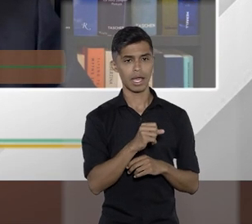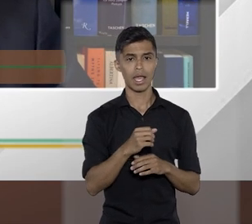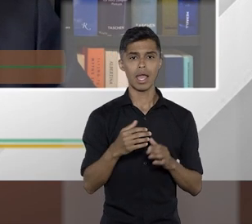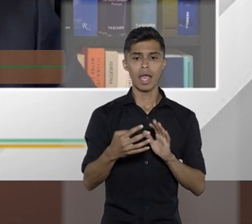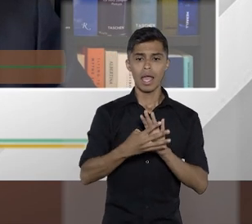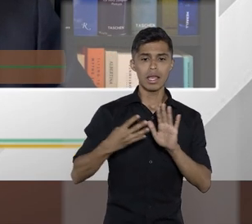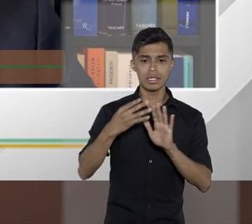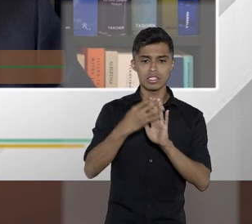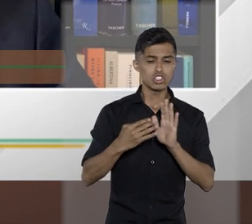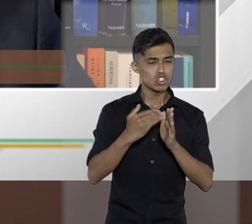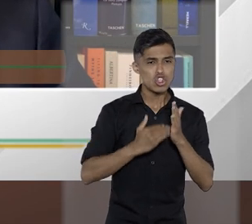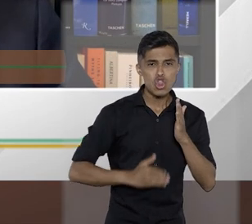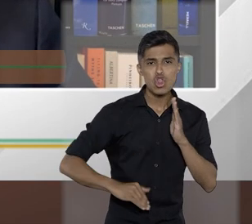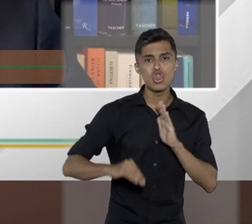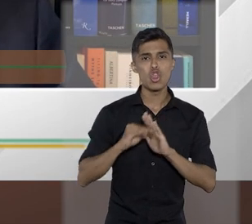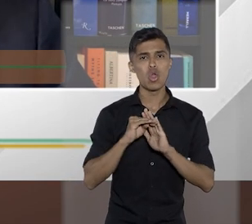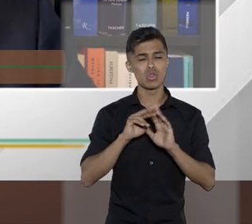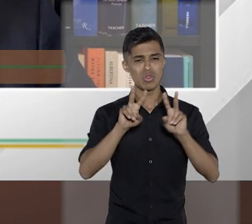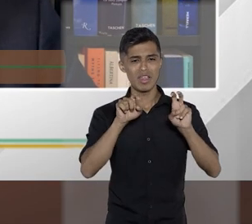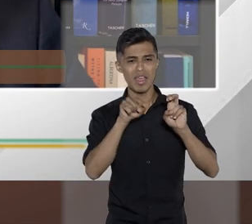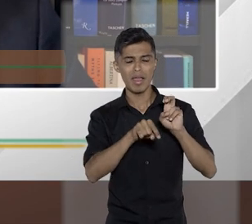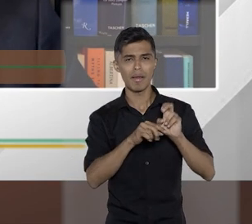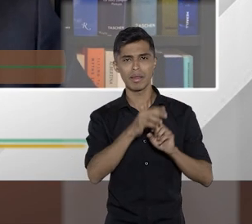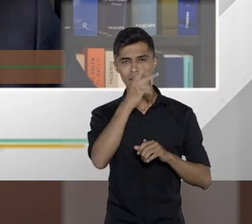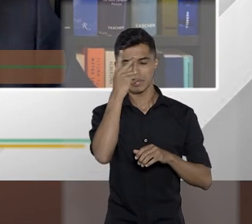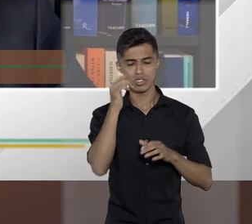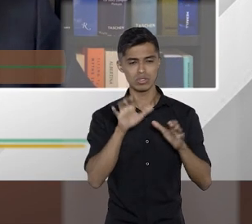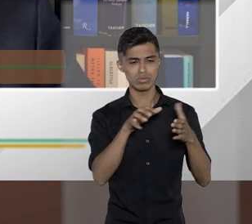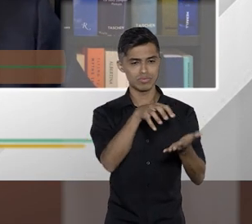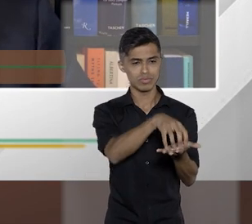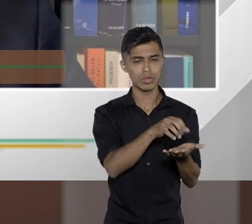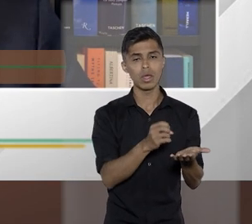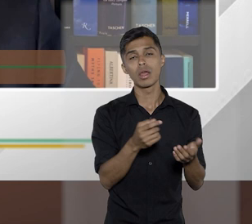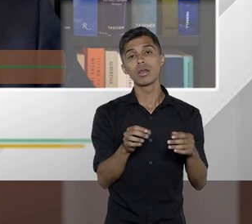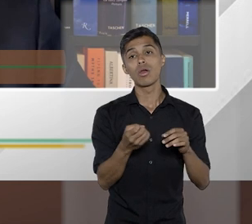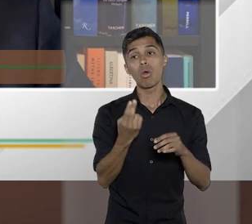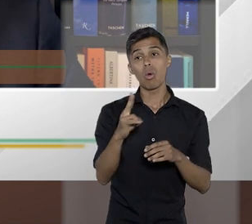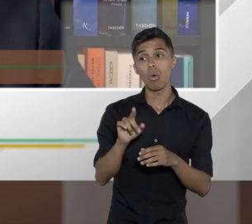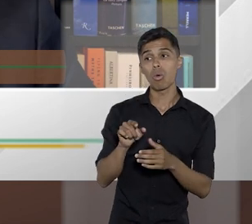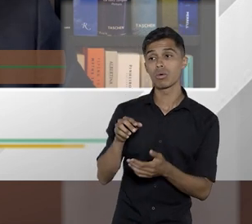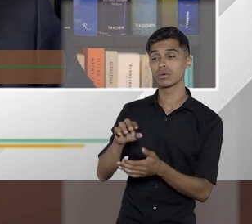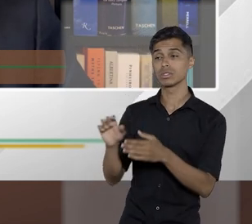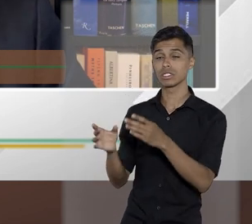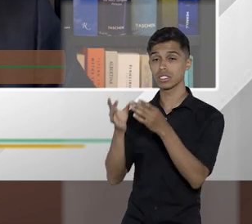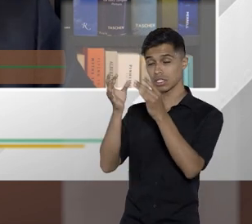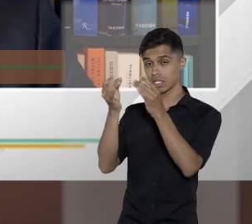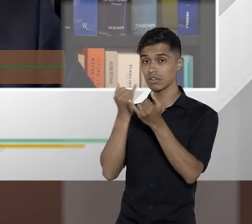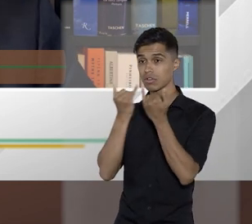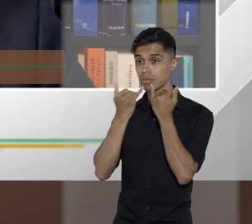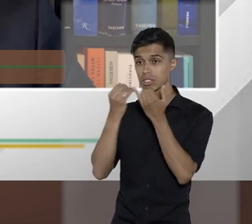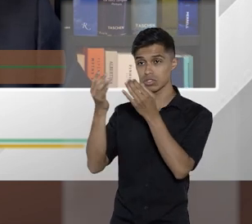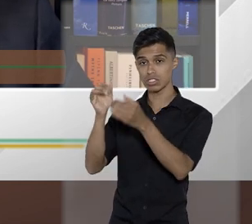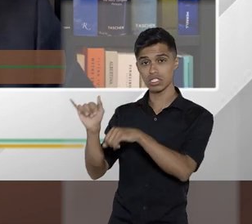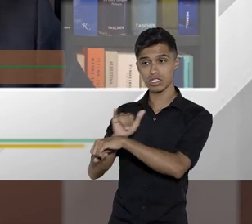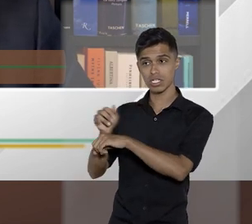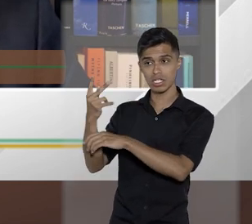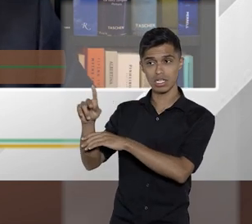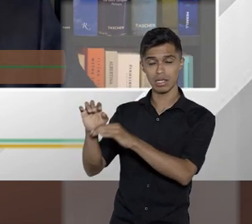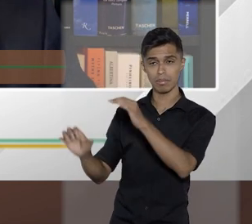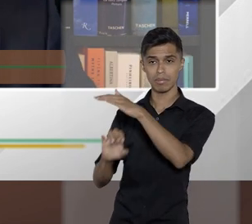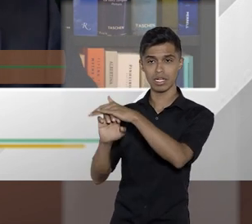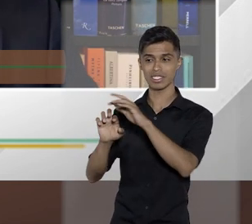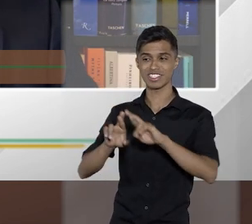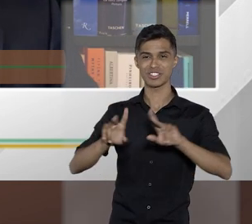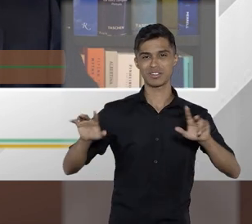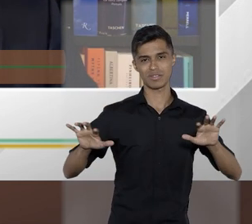incentivo fiscal em relação a um determinado setor, outra coisa é você divulgar dados estratégicos das empresas que pressupõem isso. Então, uma coisa é você